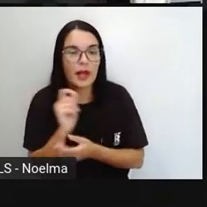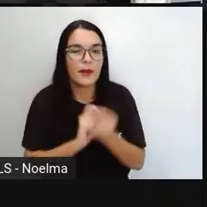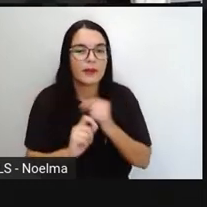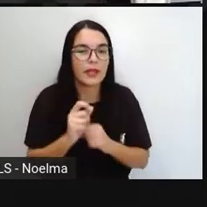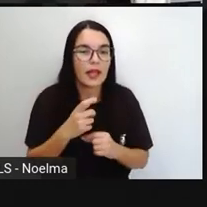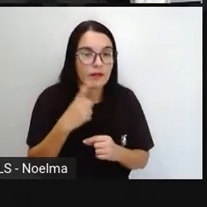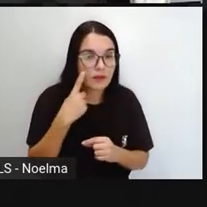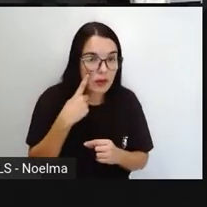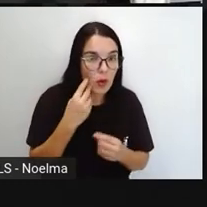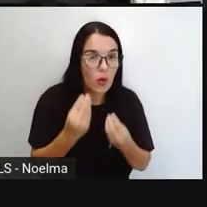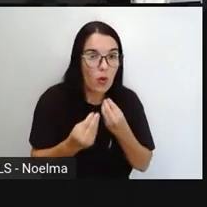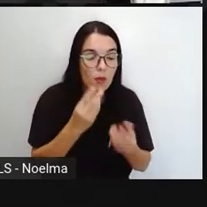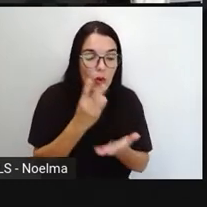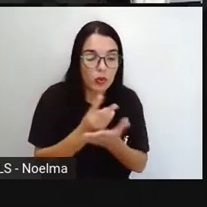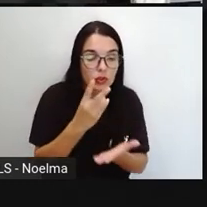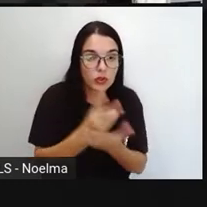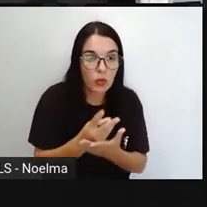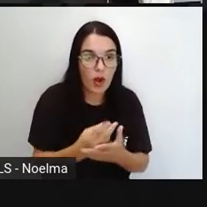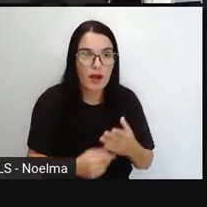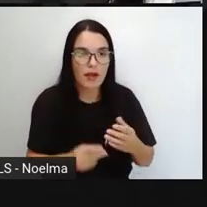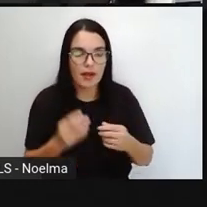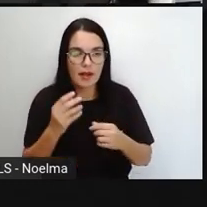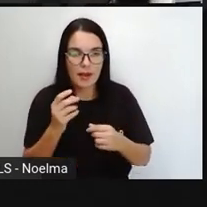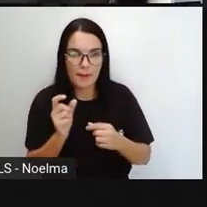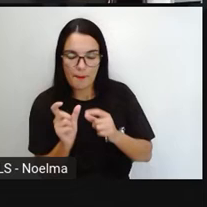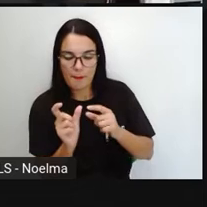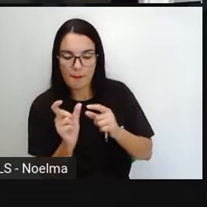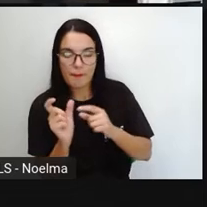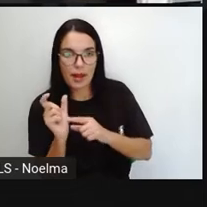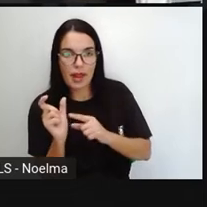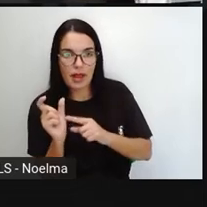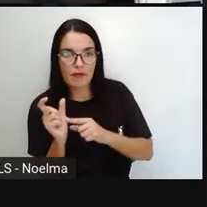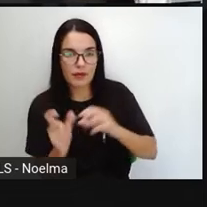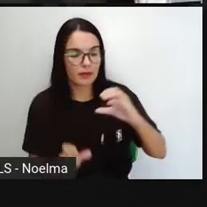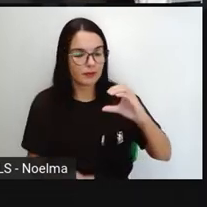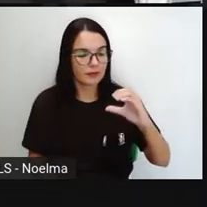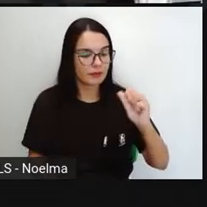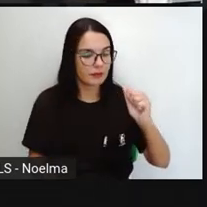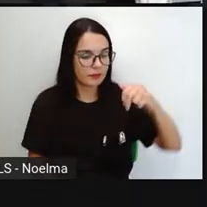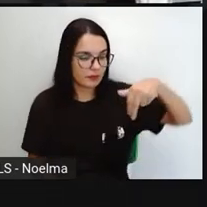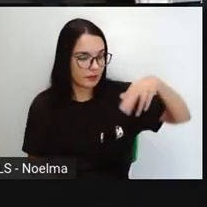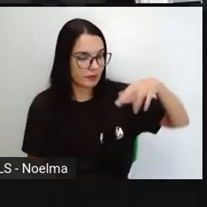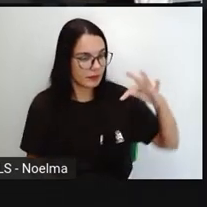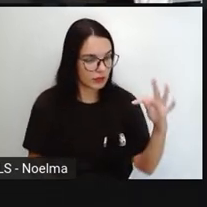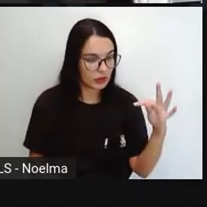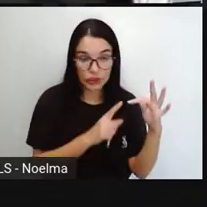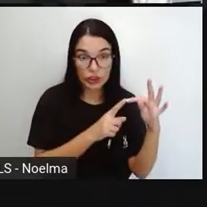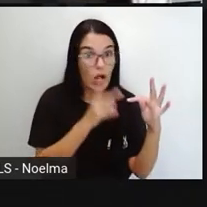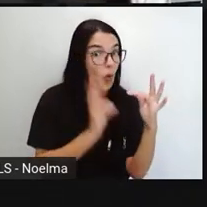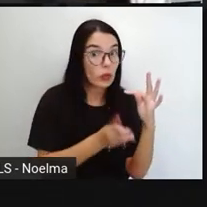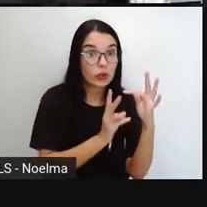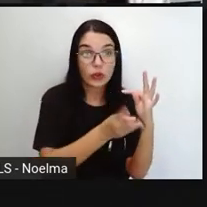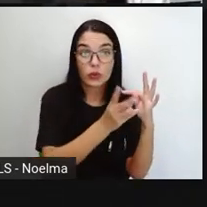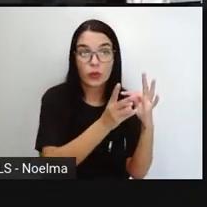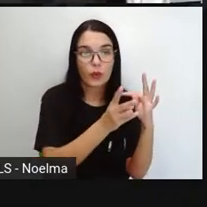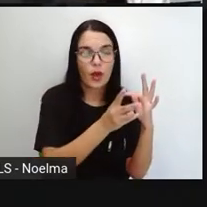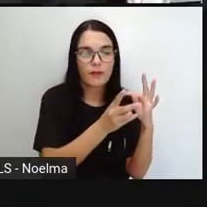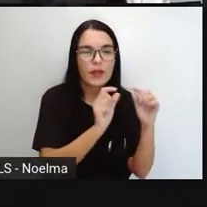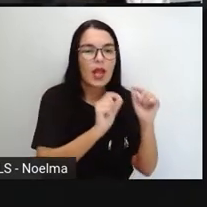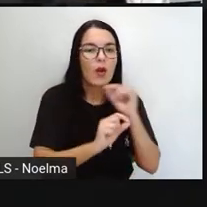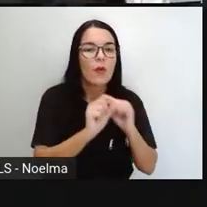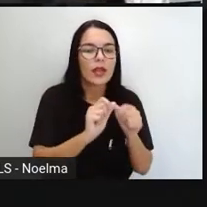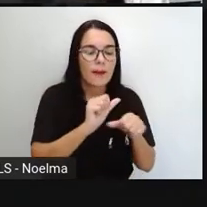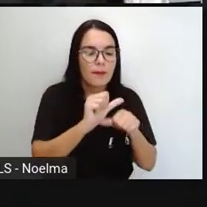como a vogal temática, ela também, né? Pode mudar ou pode permanecer, mas como as terminações é que